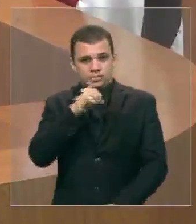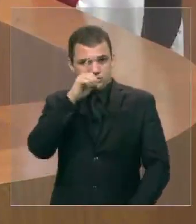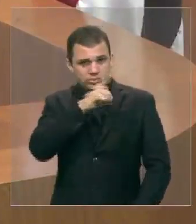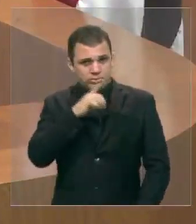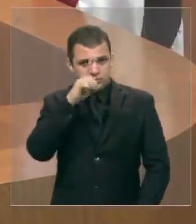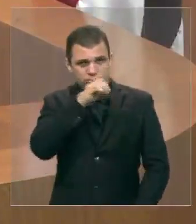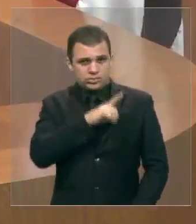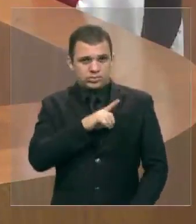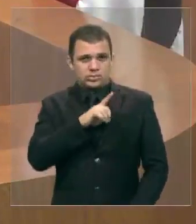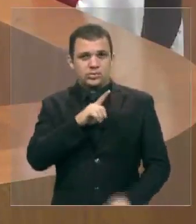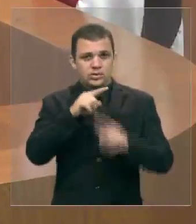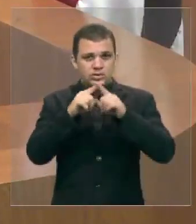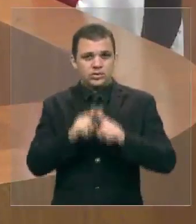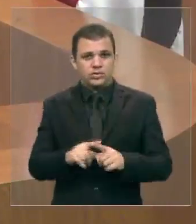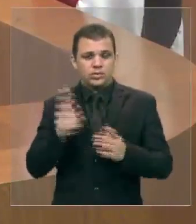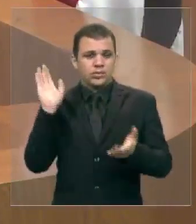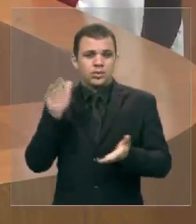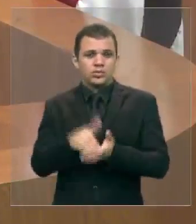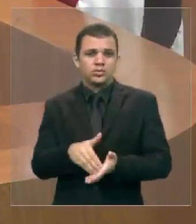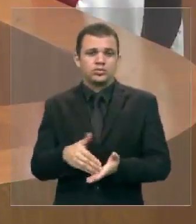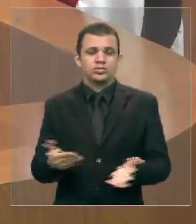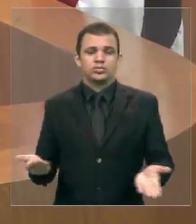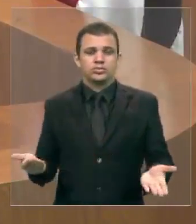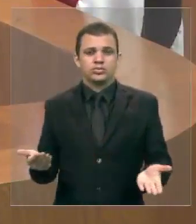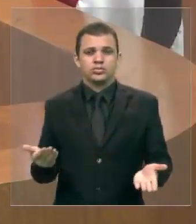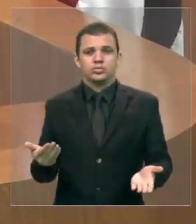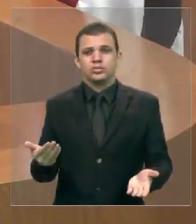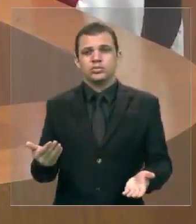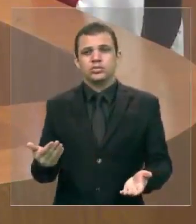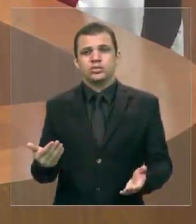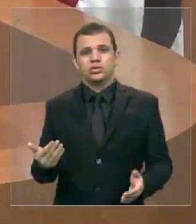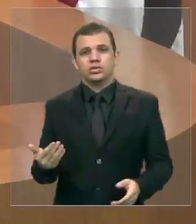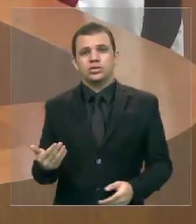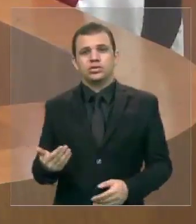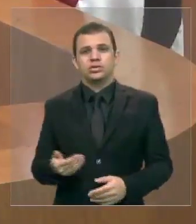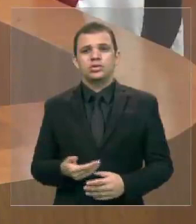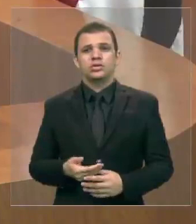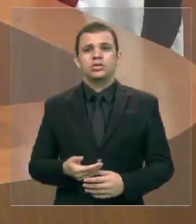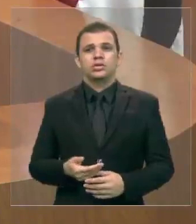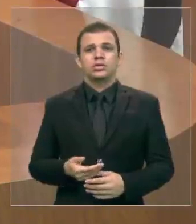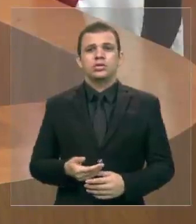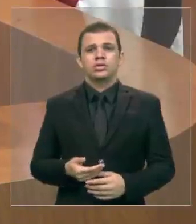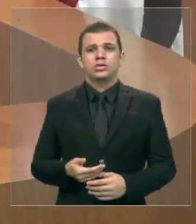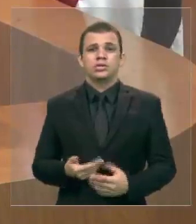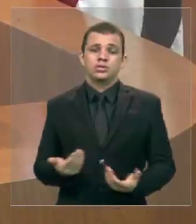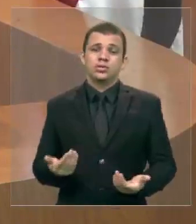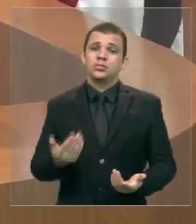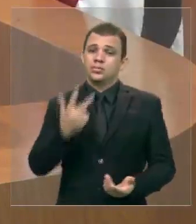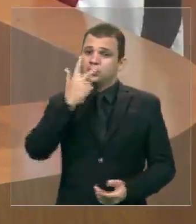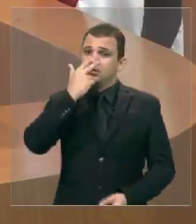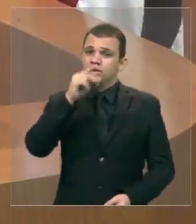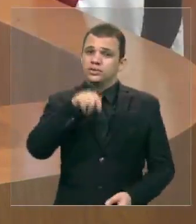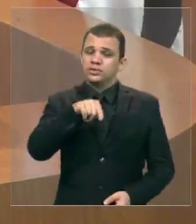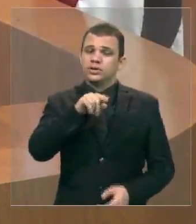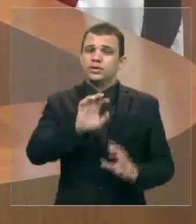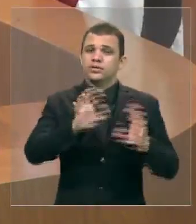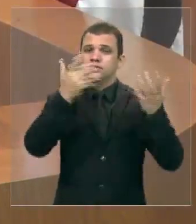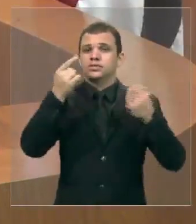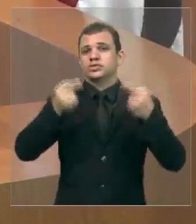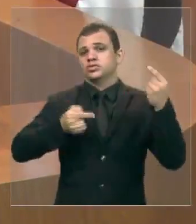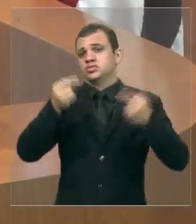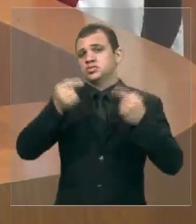afinal, se lá não vai ser acontecido um evento político, se não estão saindo fazer um evento